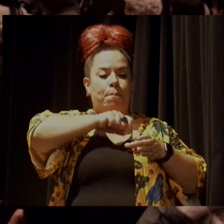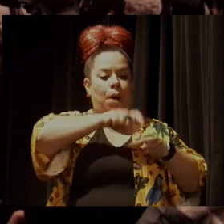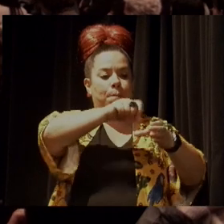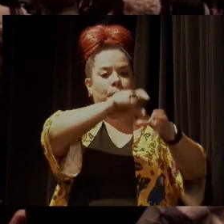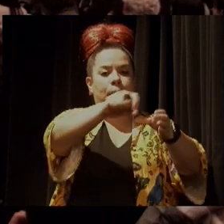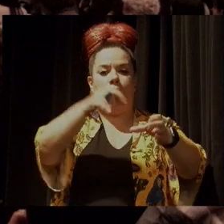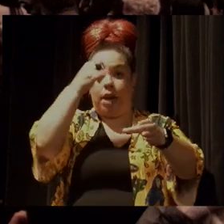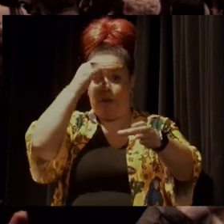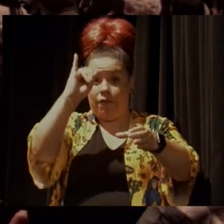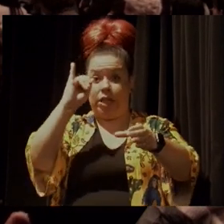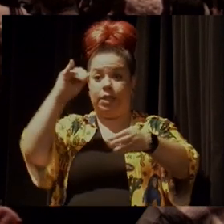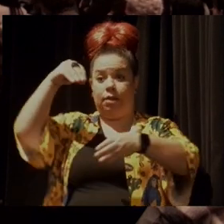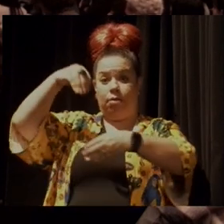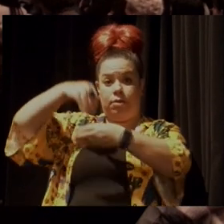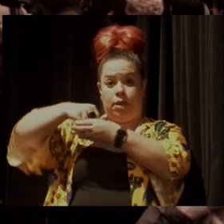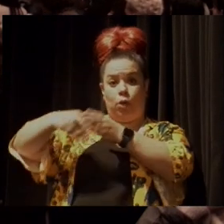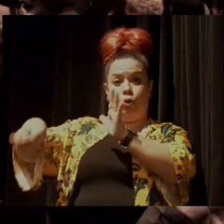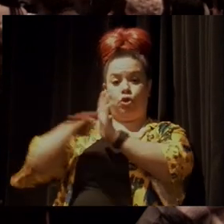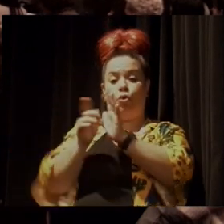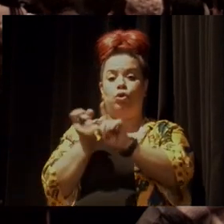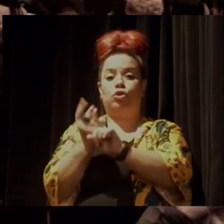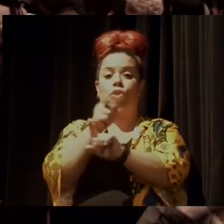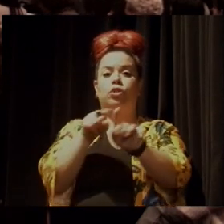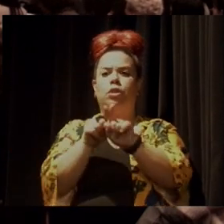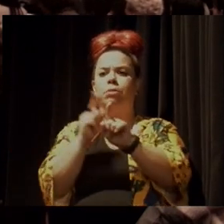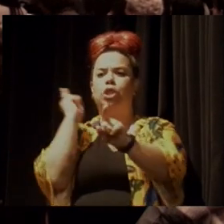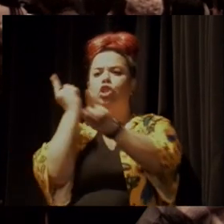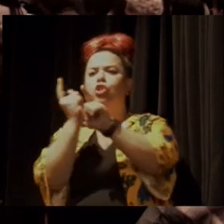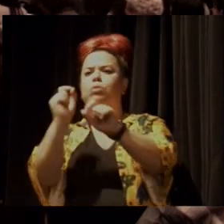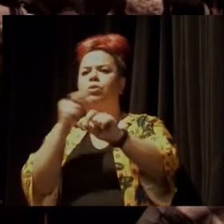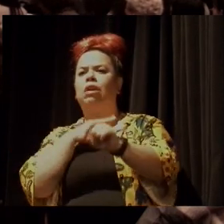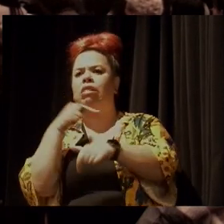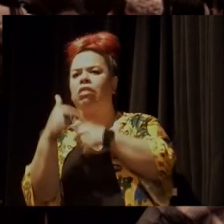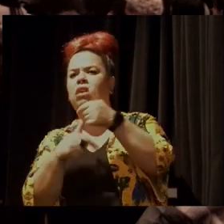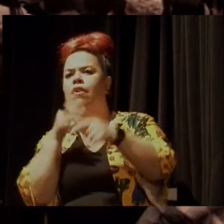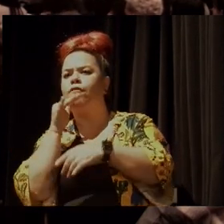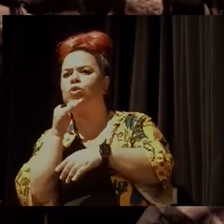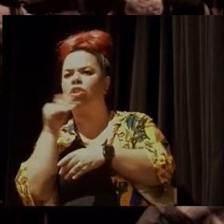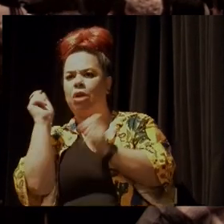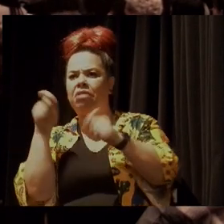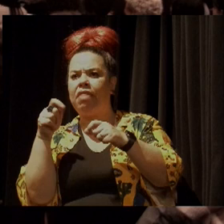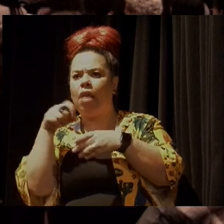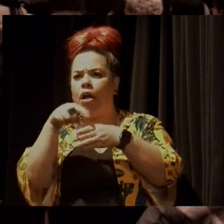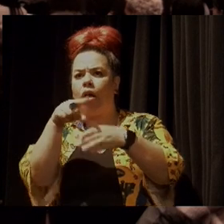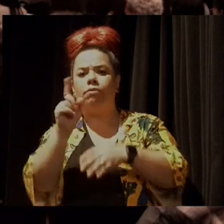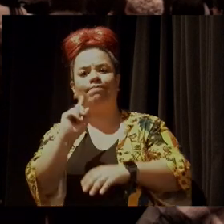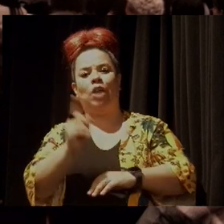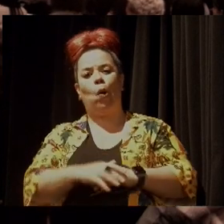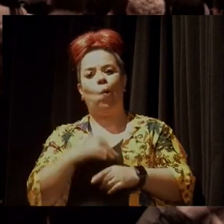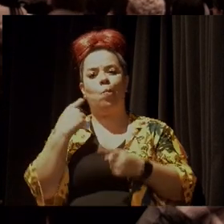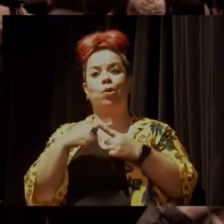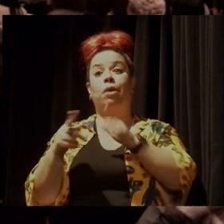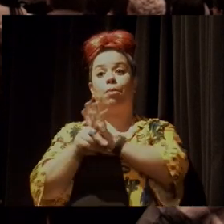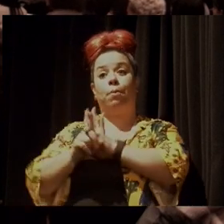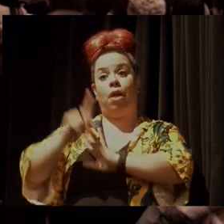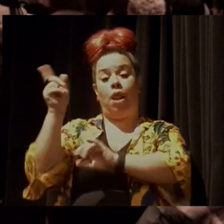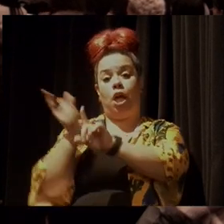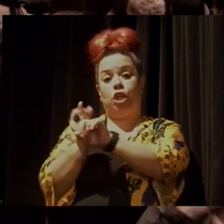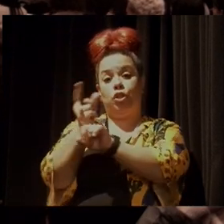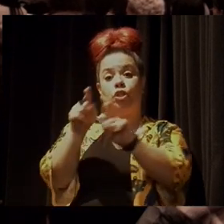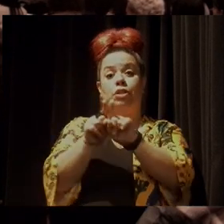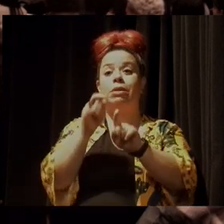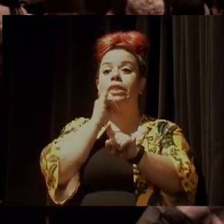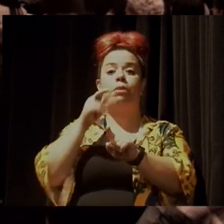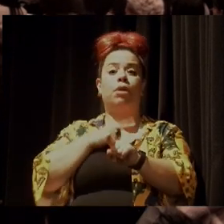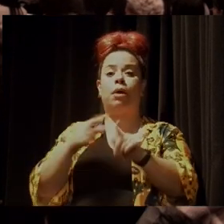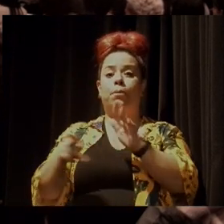nas fazendas de soja da região, a gente descobriu que não tinha mão de obra para plantar as mudas. Porque nas fazendas de soja, a mão de obra é o